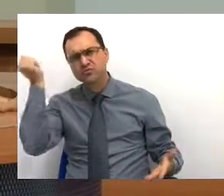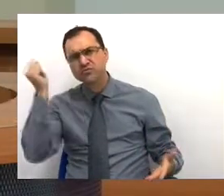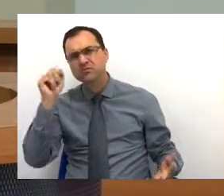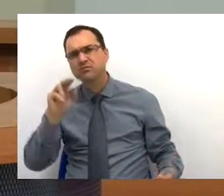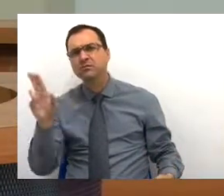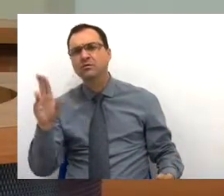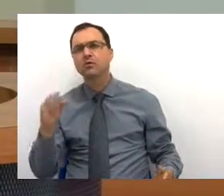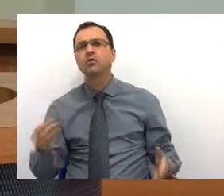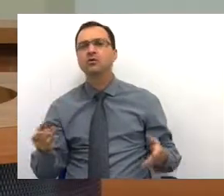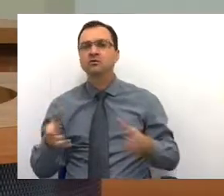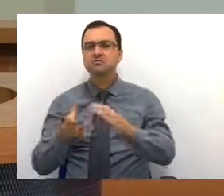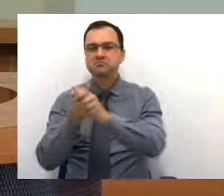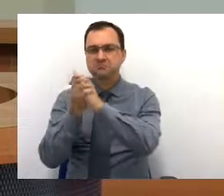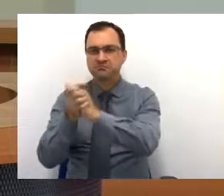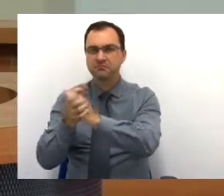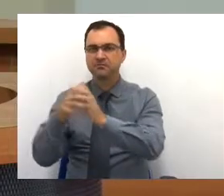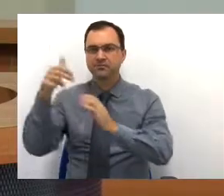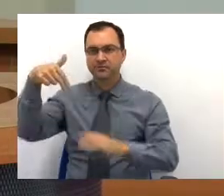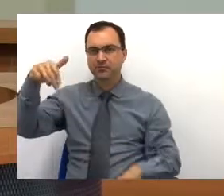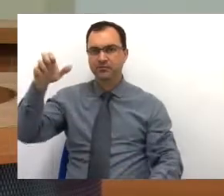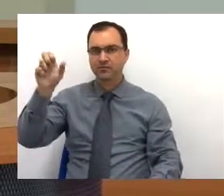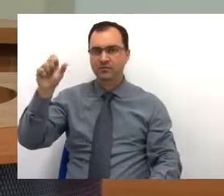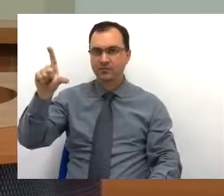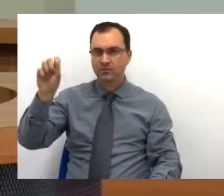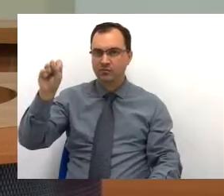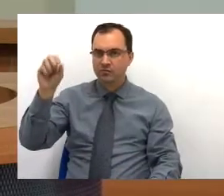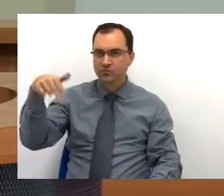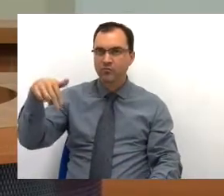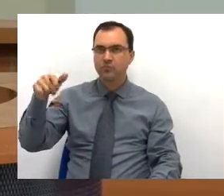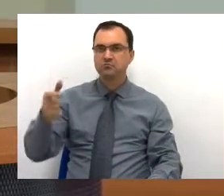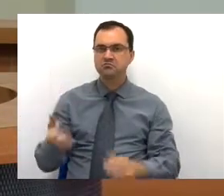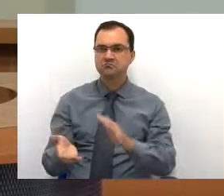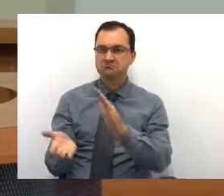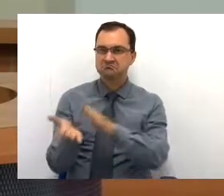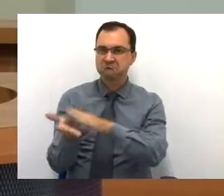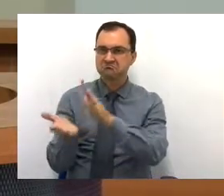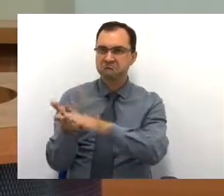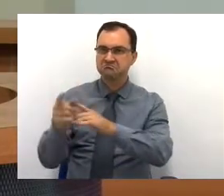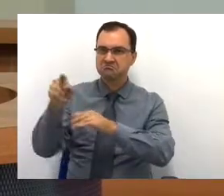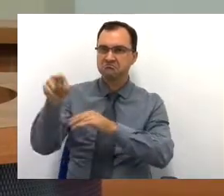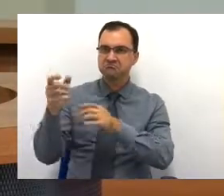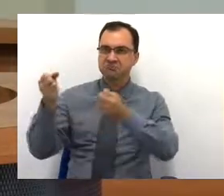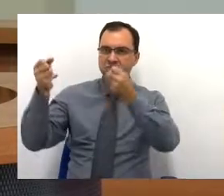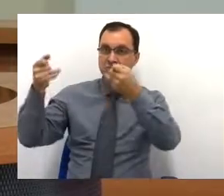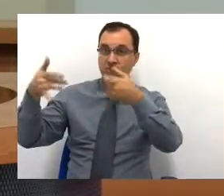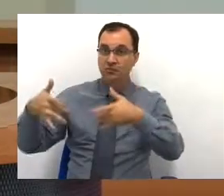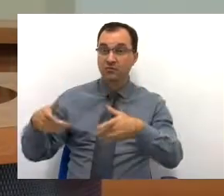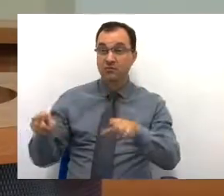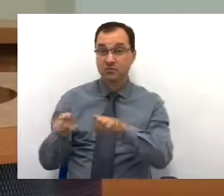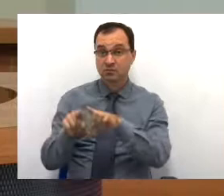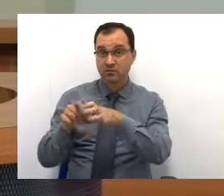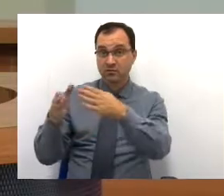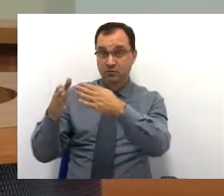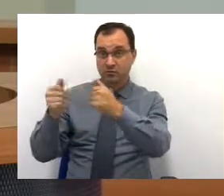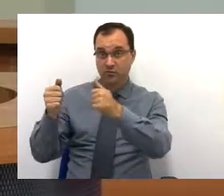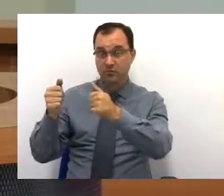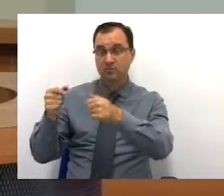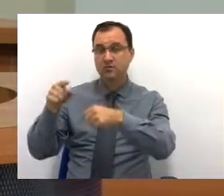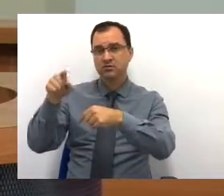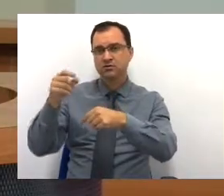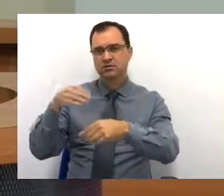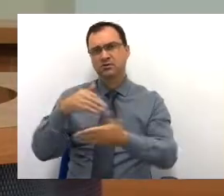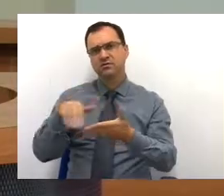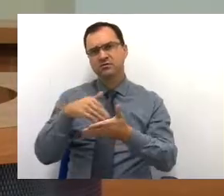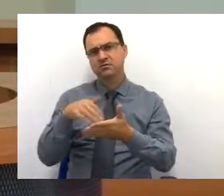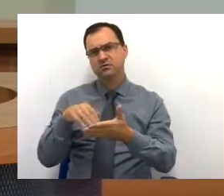cumprimentar o Nelson, já parabenizar pela explanação, até fazer uma solicitação aqui para o secretário.